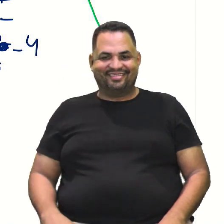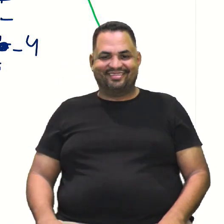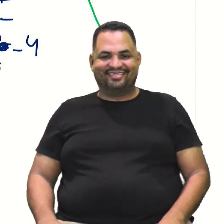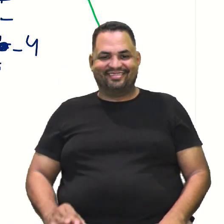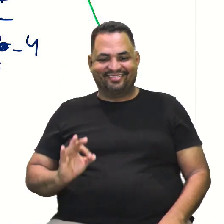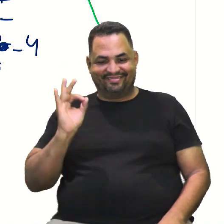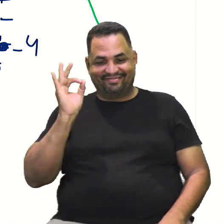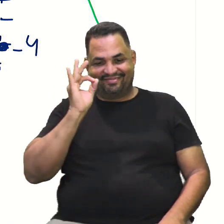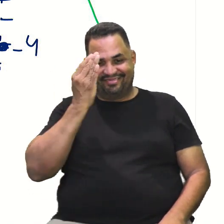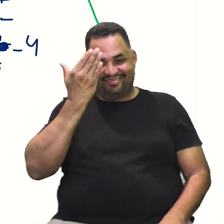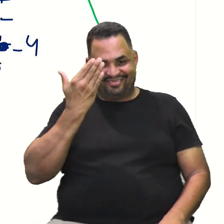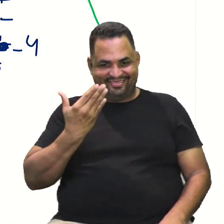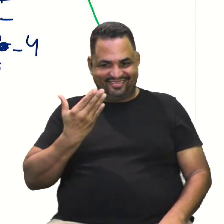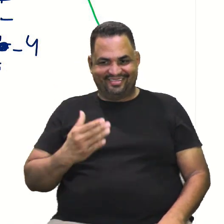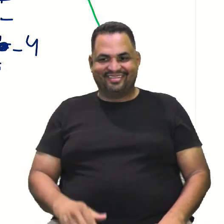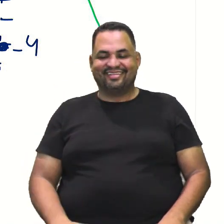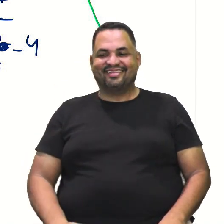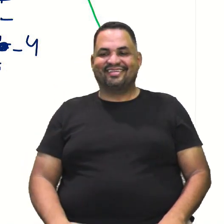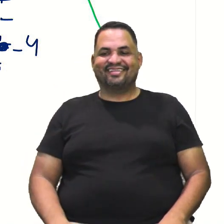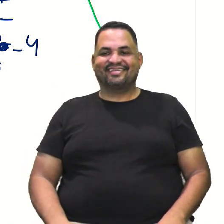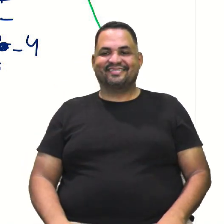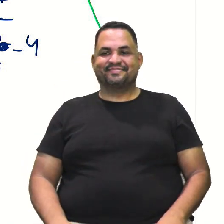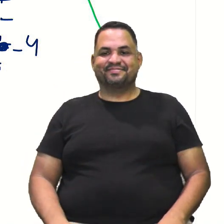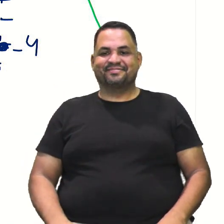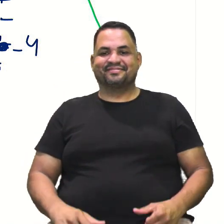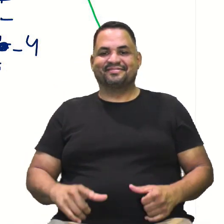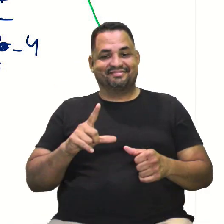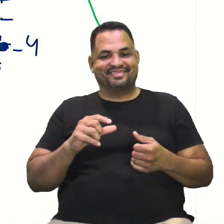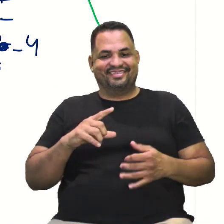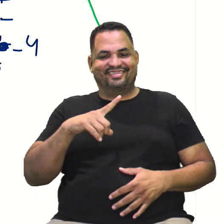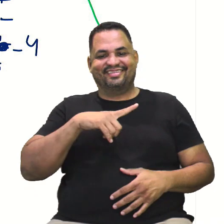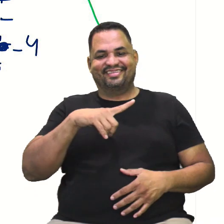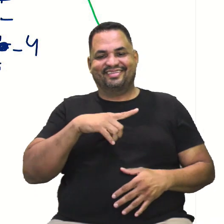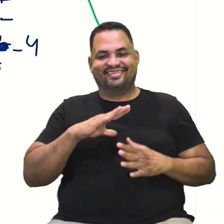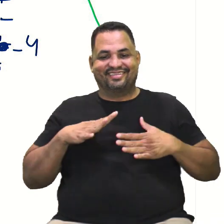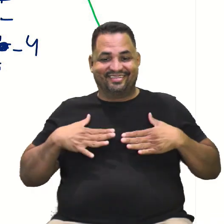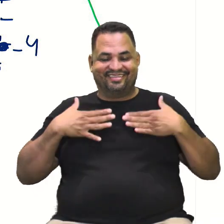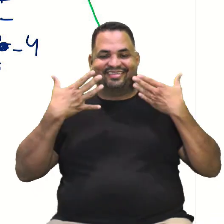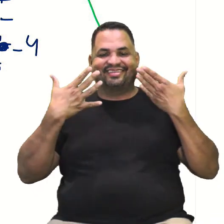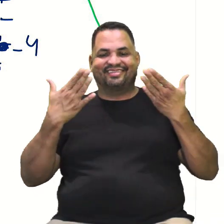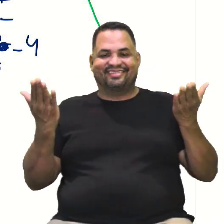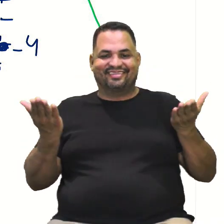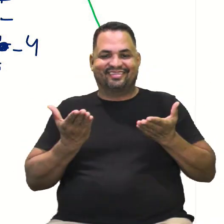direitinho. De direitinho. Deve ser que tem festa hoje, né? É,